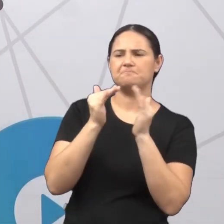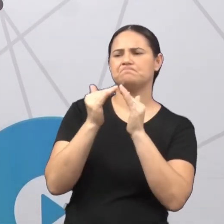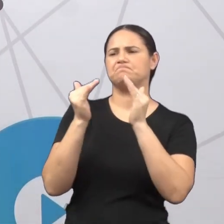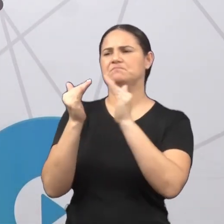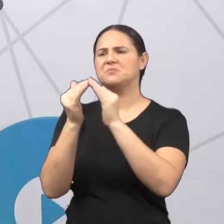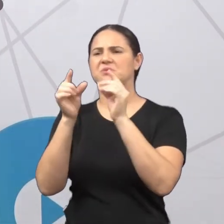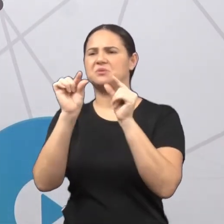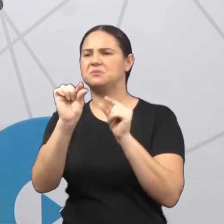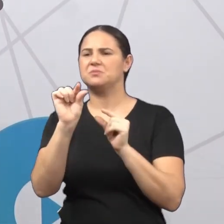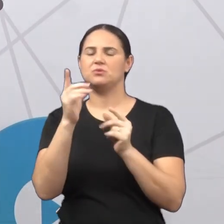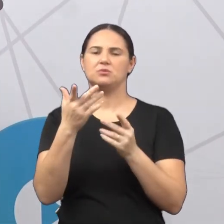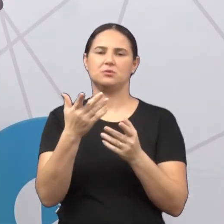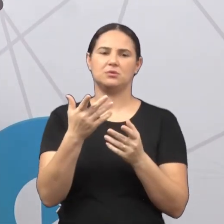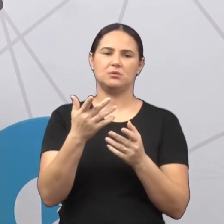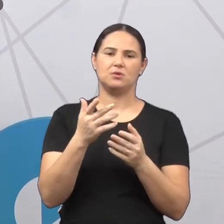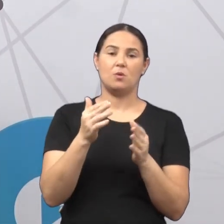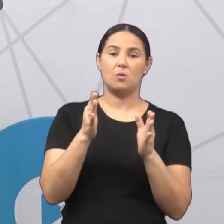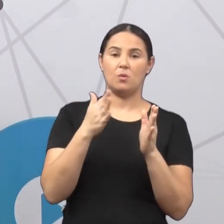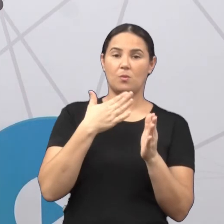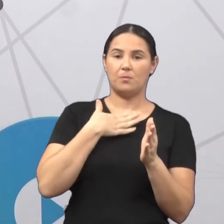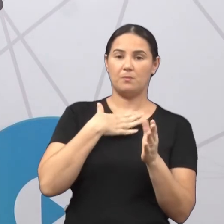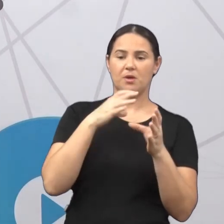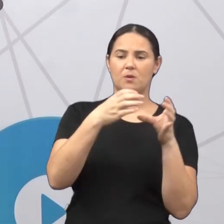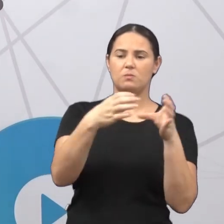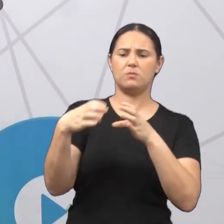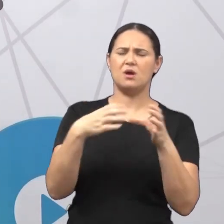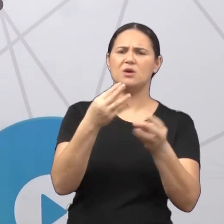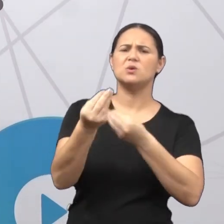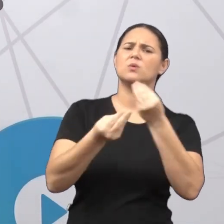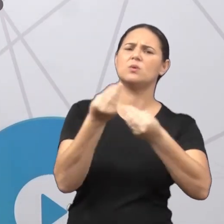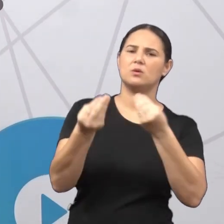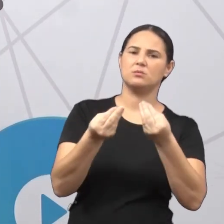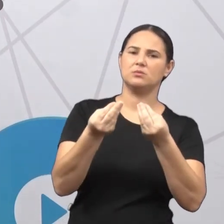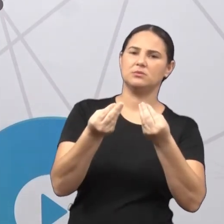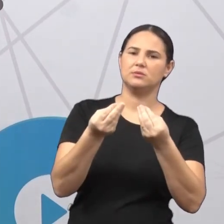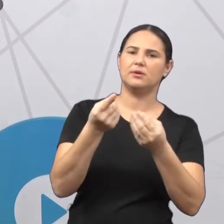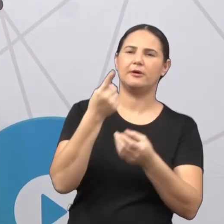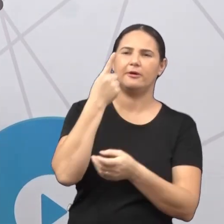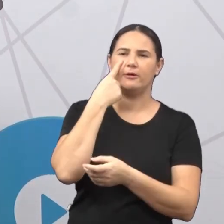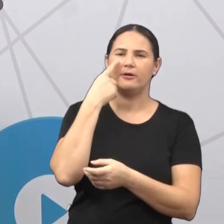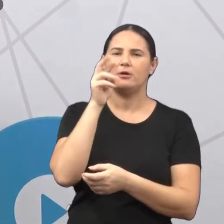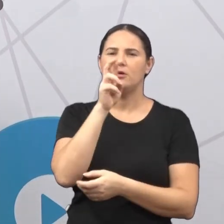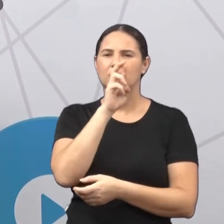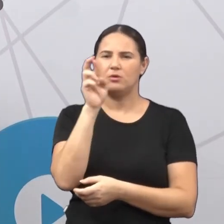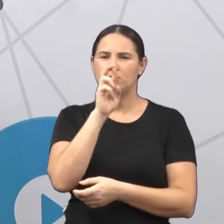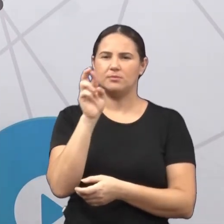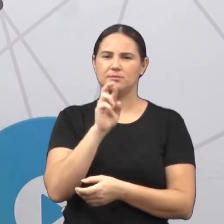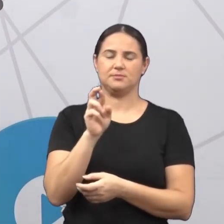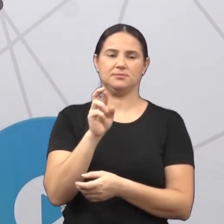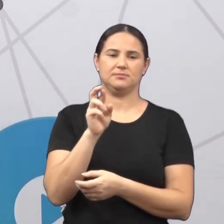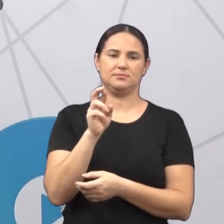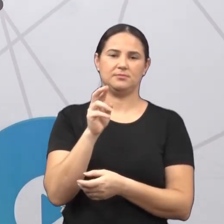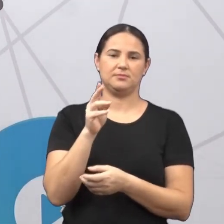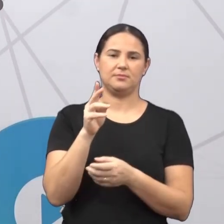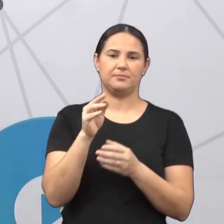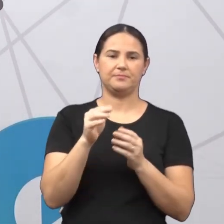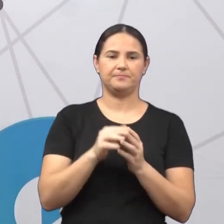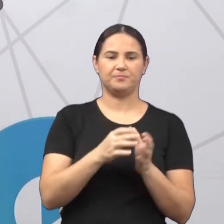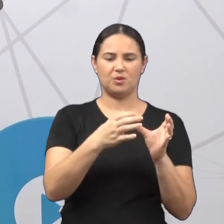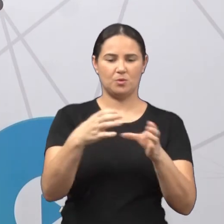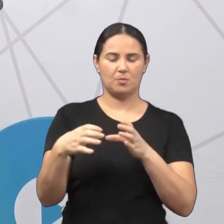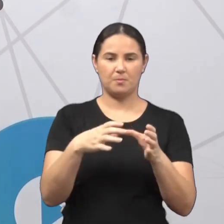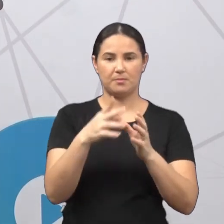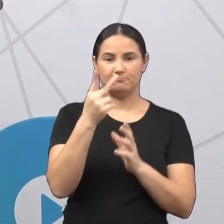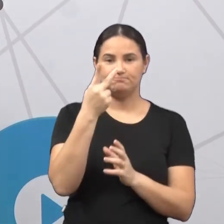alguém. Então, você vai saber identificar, de fato, o seu bairro, o seu tipo